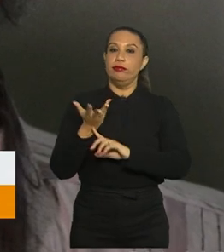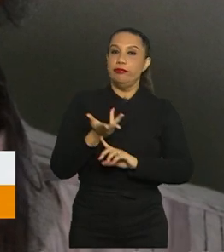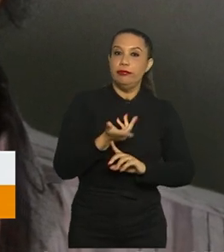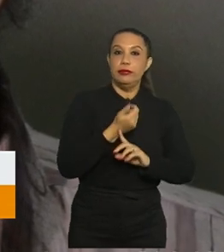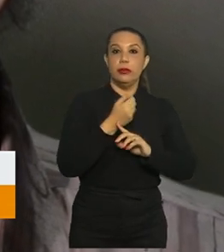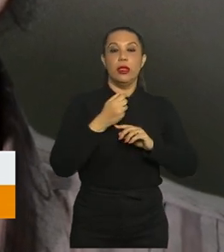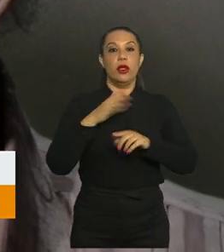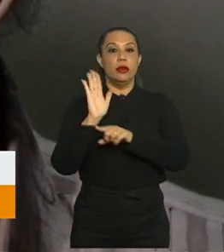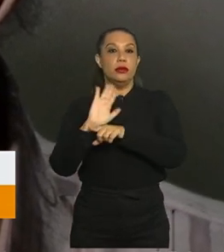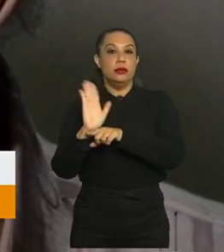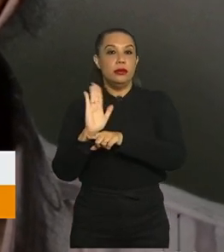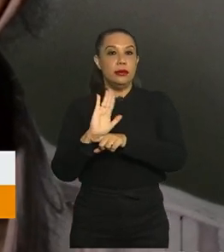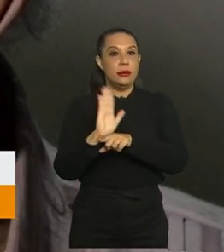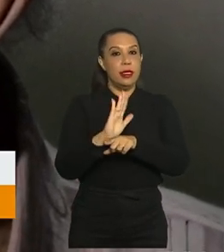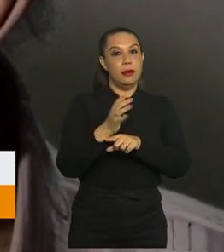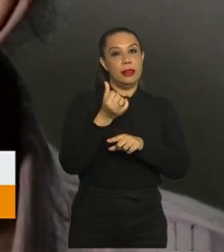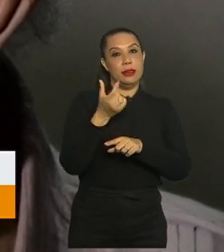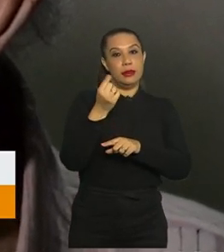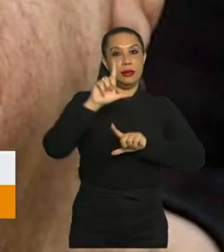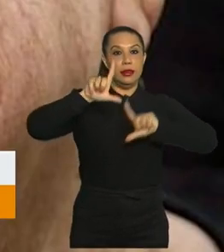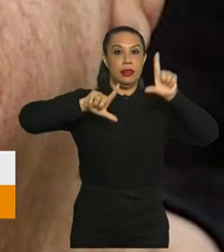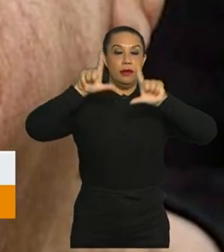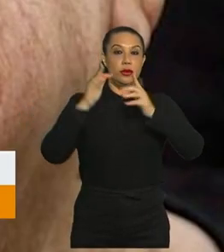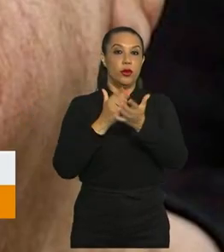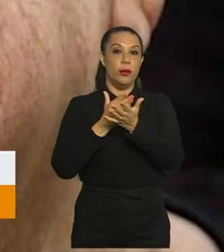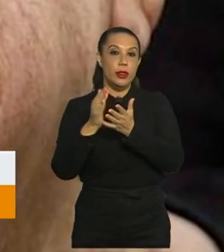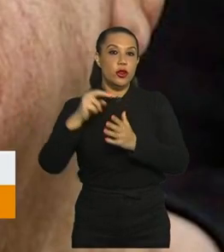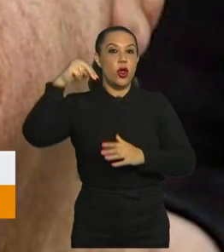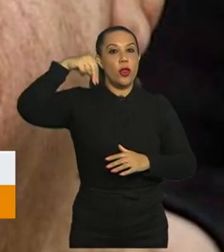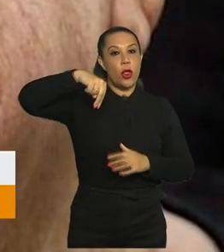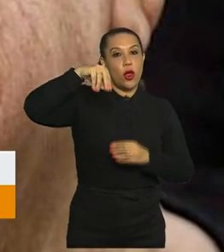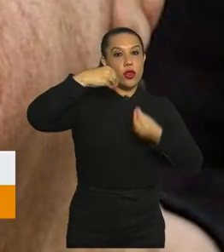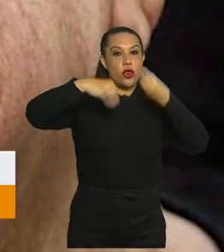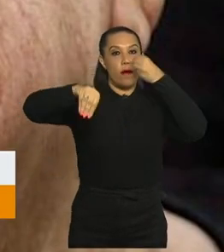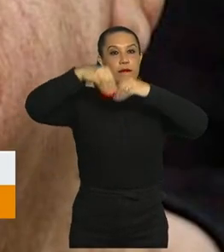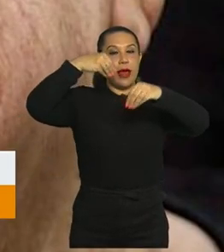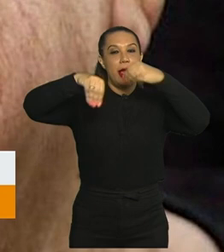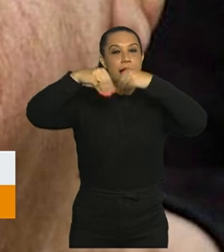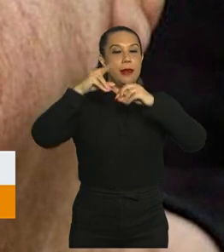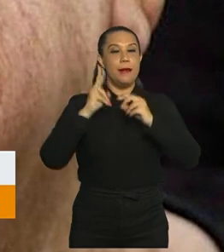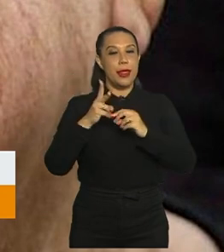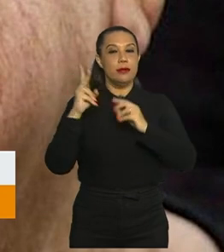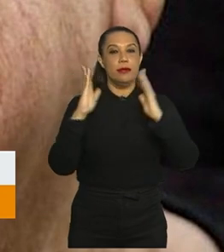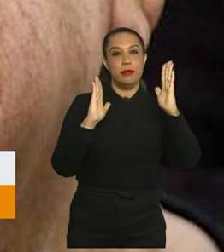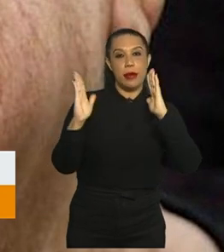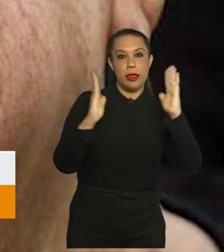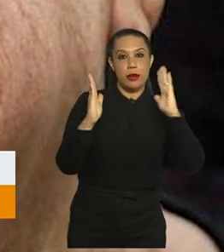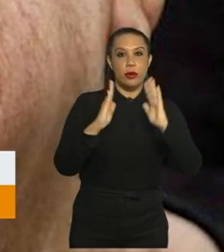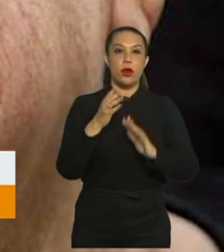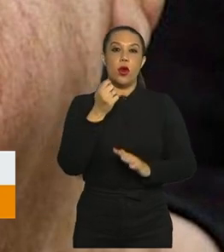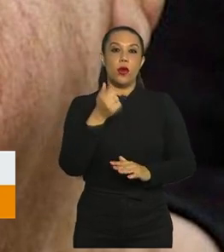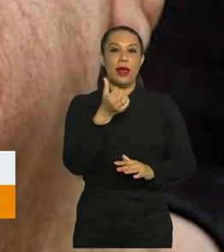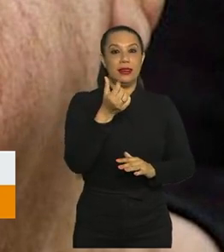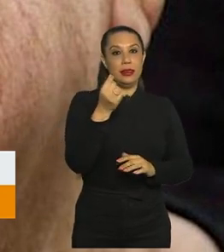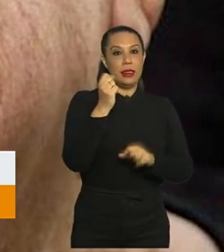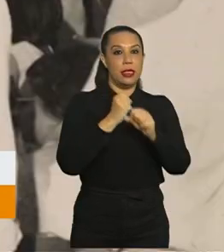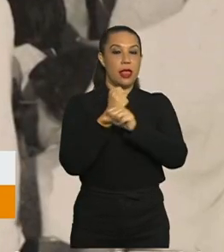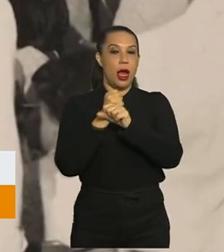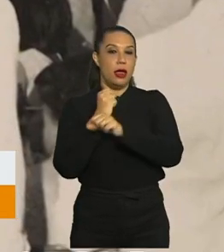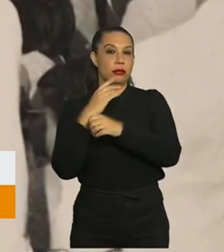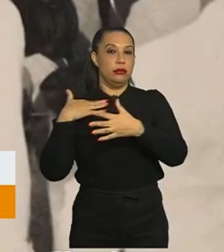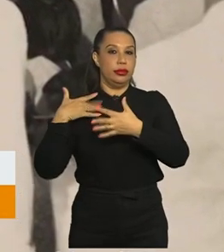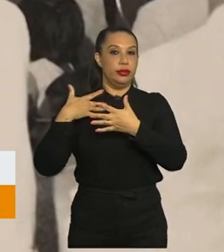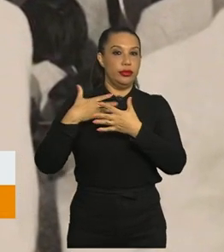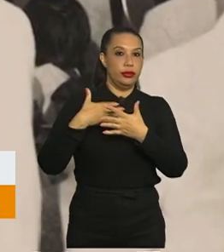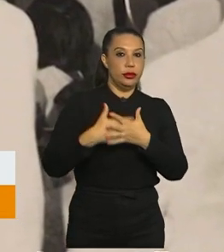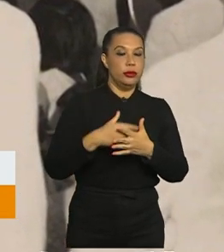Estreou no cinema nos anos 60. Na televisão, começou a atuar em novelas mais ou menos nessa mesma época. Durante quase 60 anos de carreira,